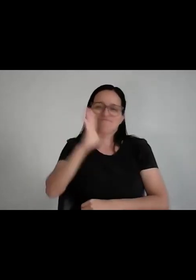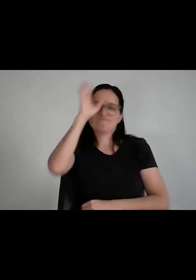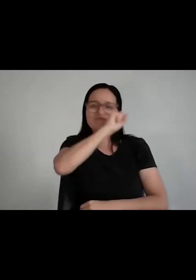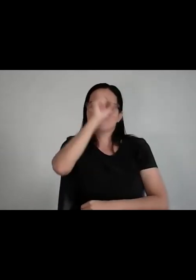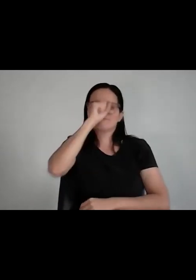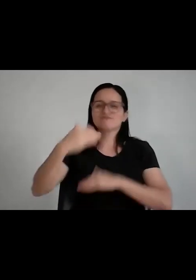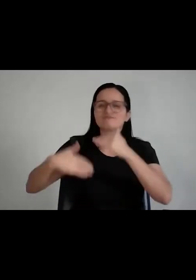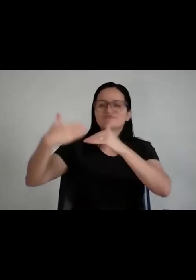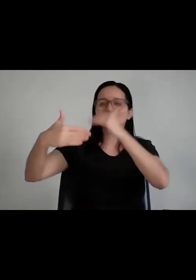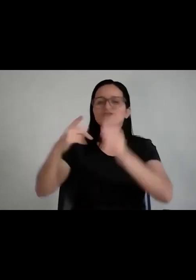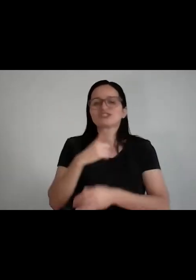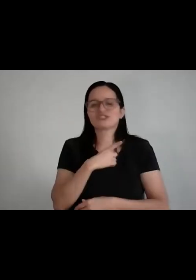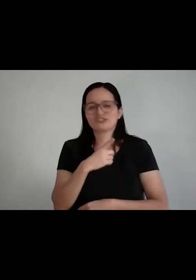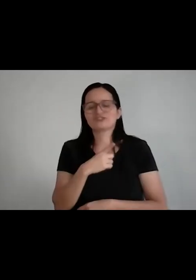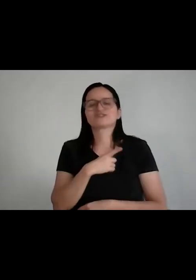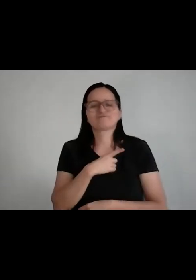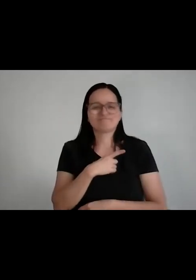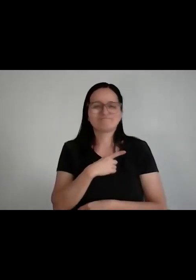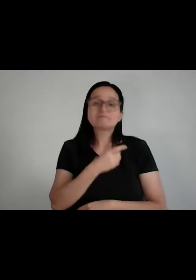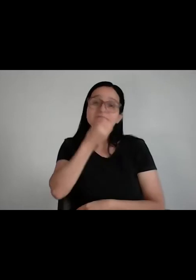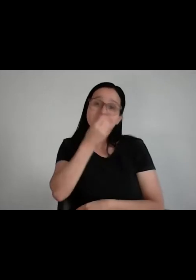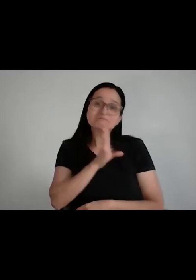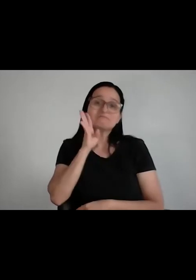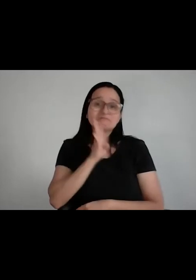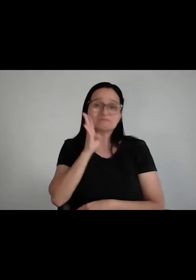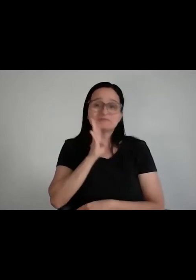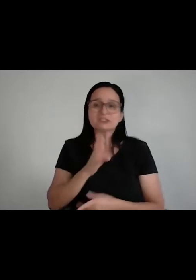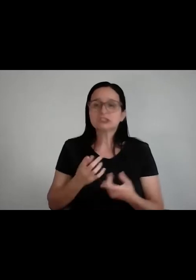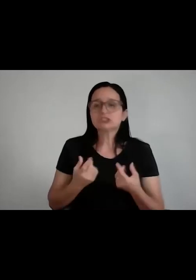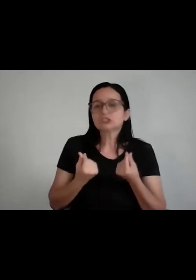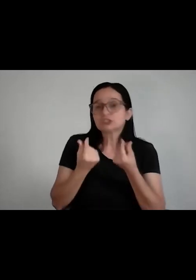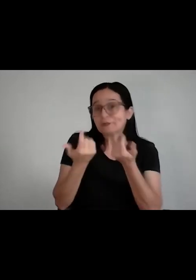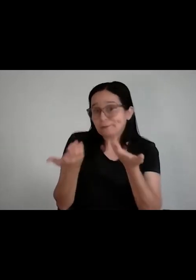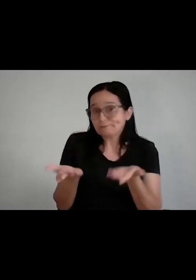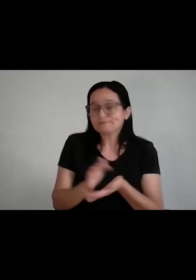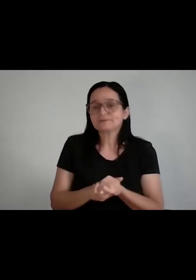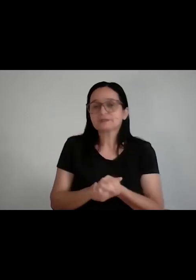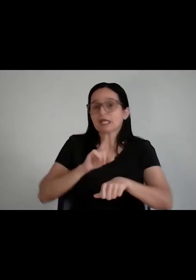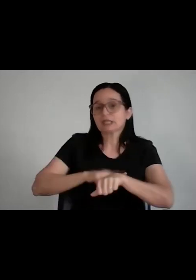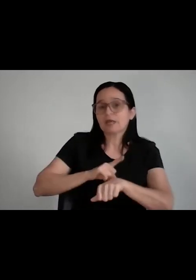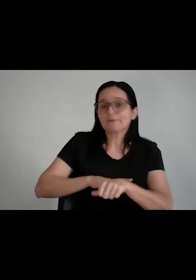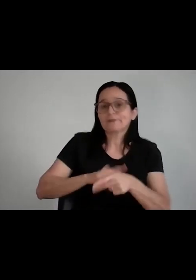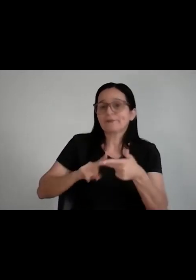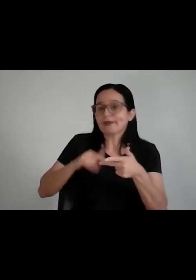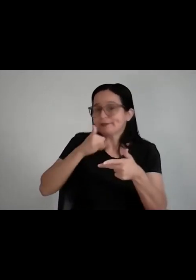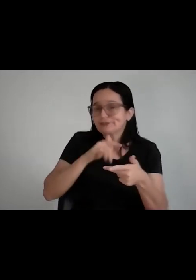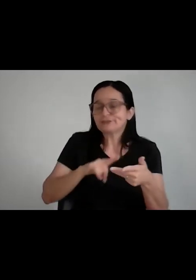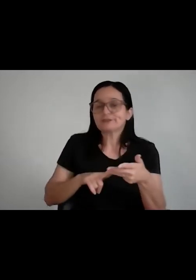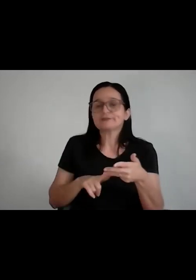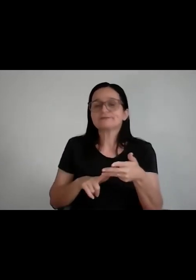Isso é muito legal. Então, o dinheiro, tempo, energia, dinheiro, conhecimento,